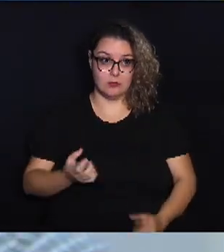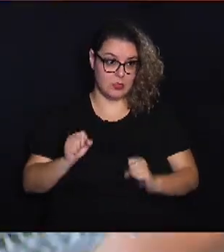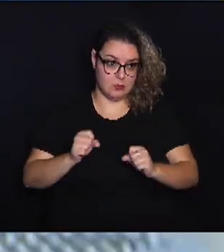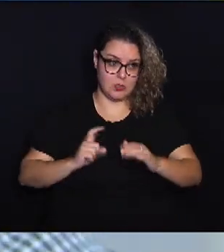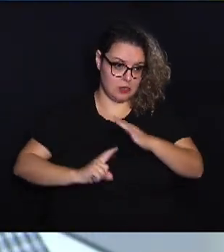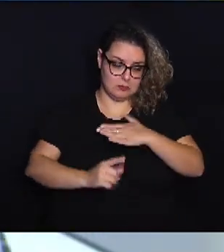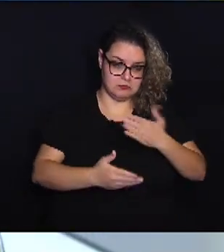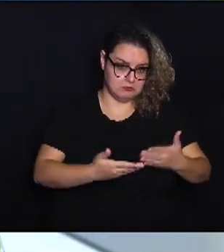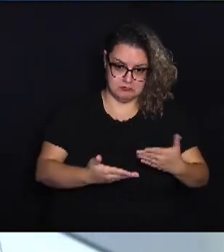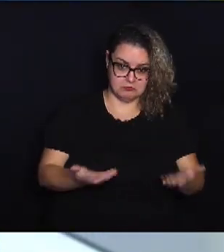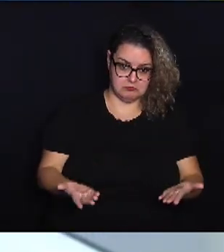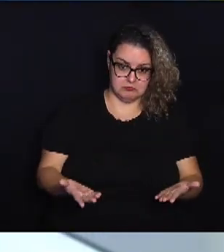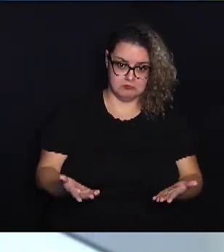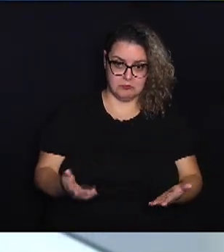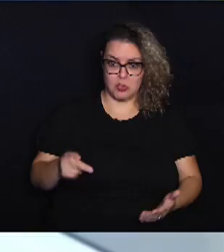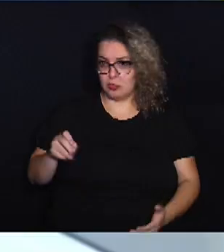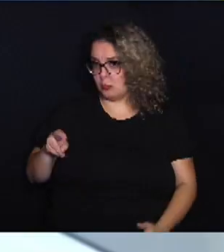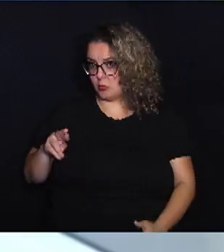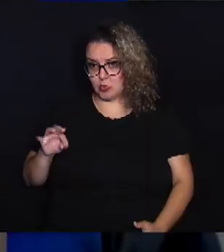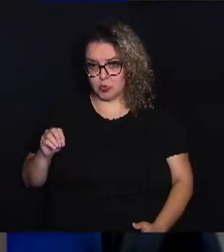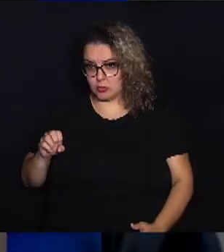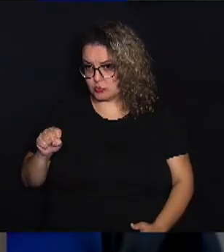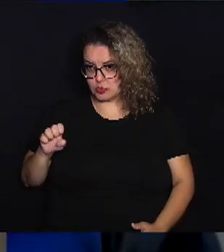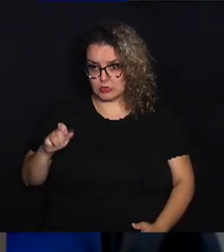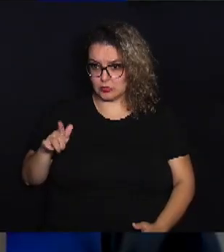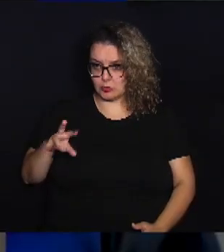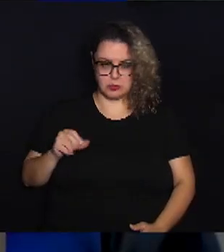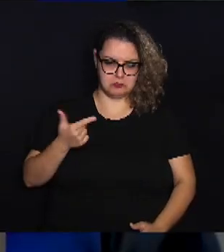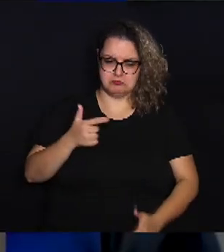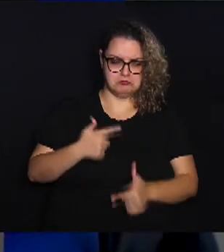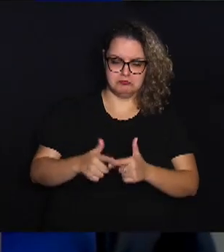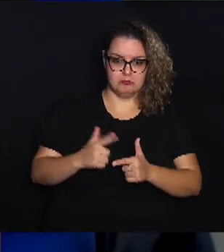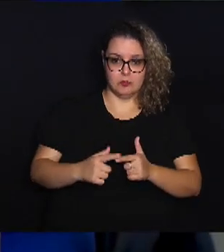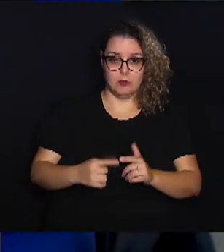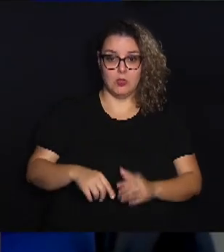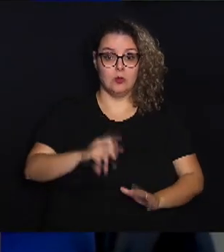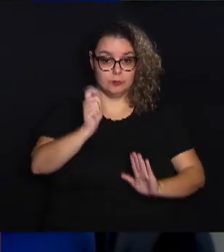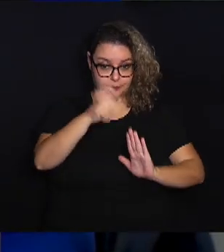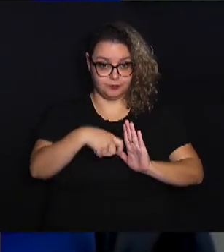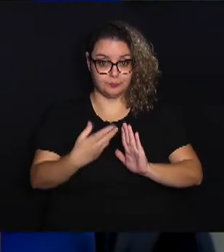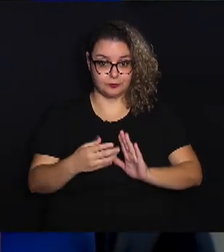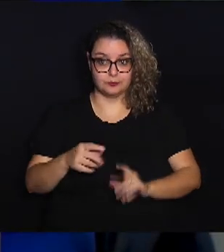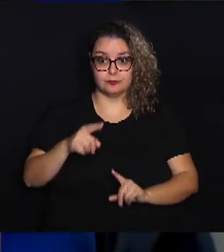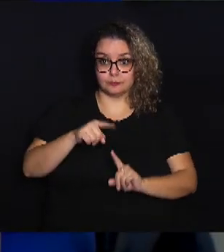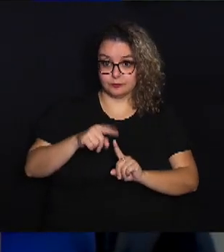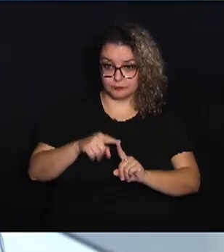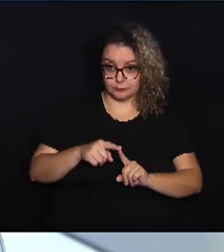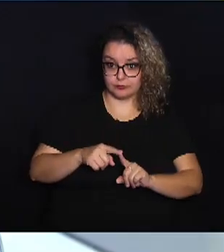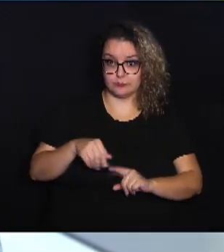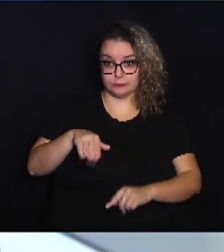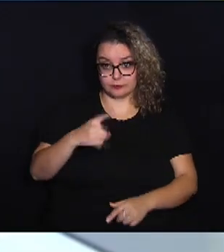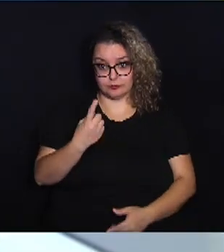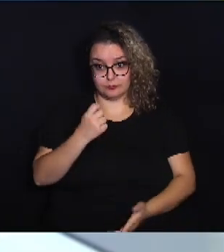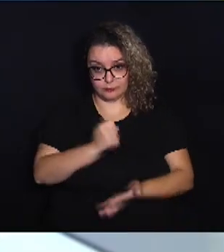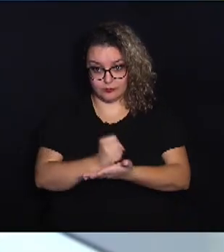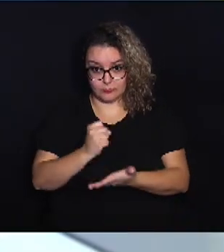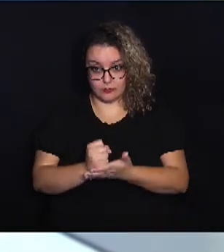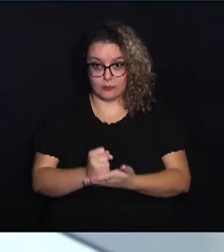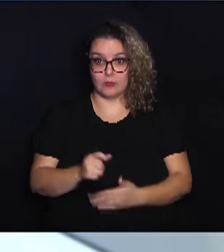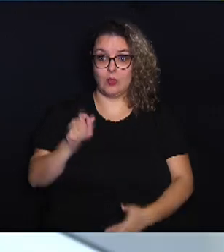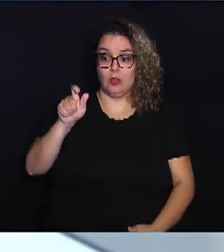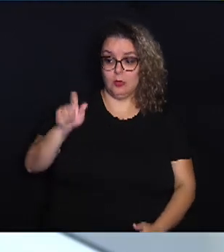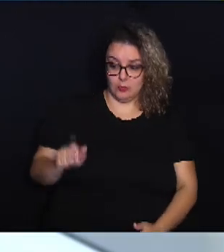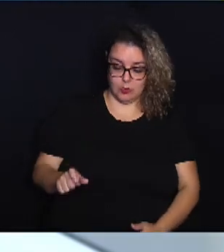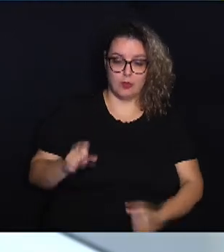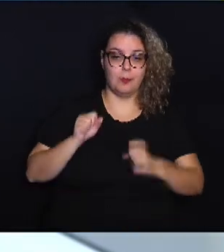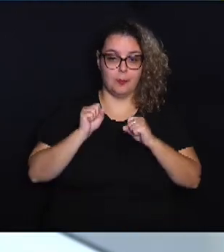serviço em Porto Seguro, não há problema nenhum. Além do inscrito, a modalidade permite mais uma contratação. Uma pessoa, ela pode